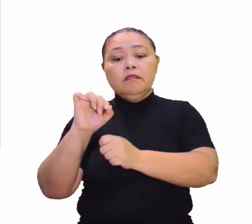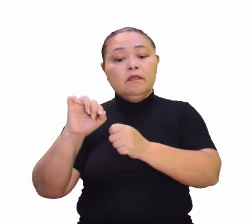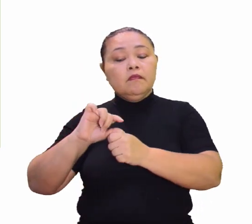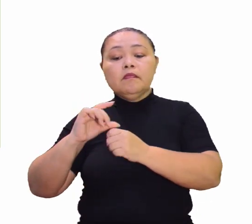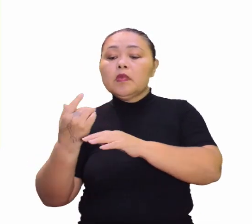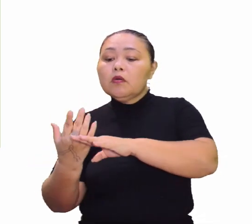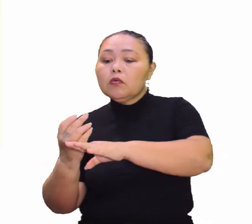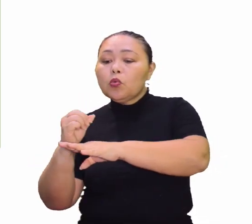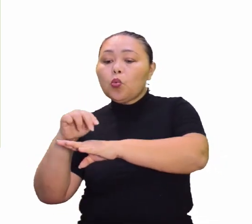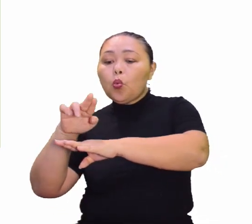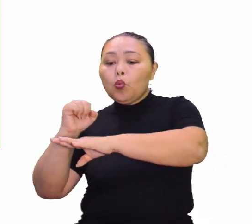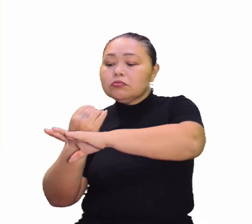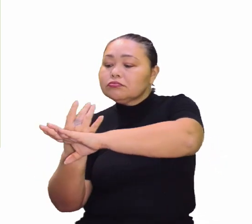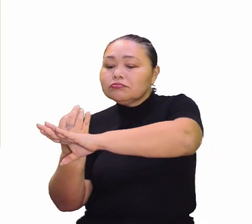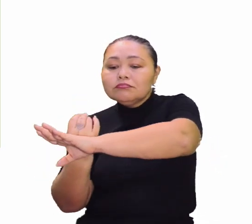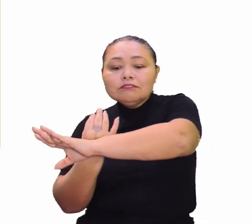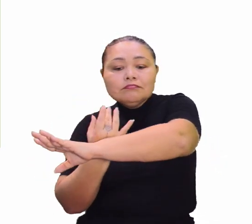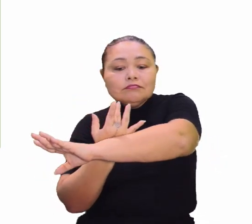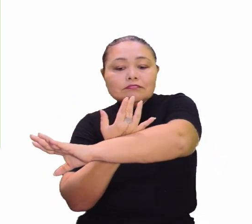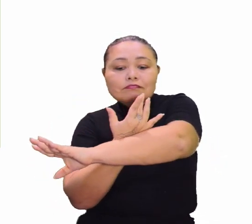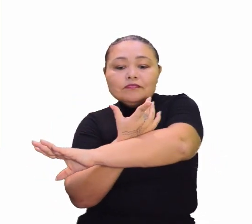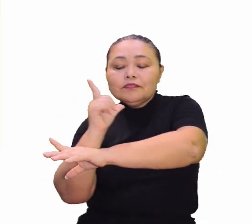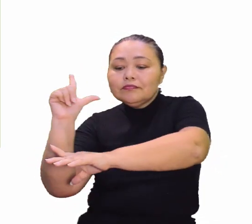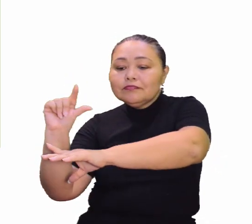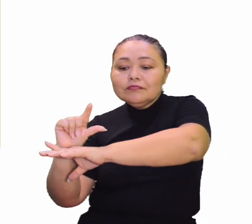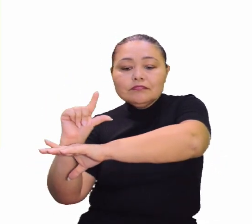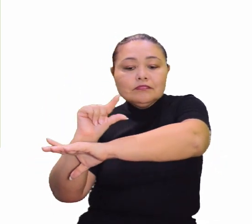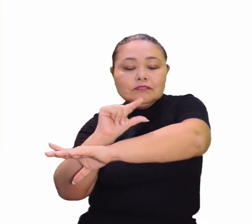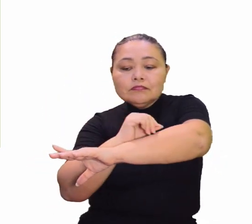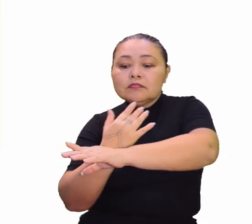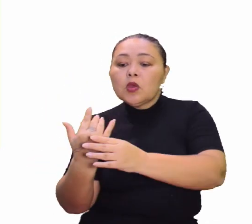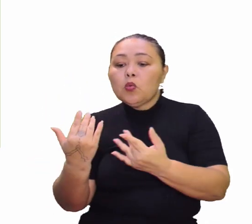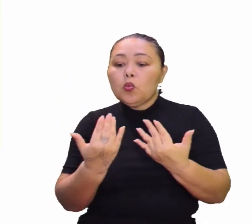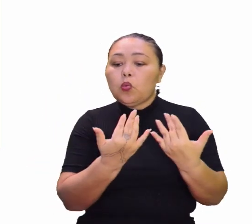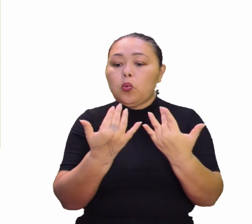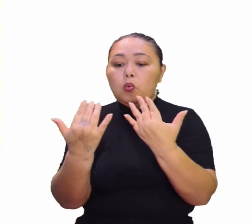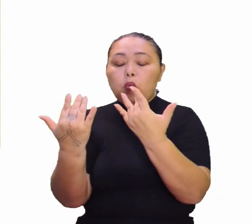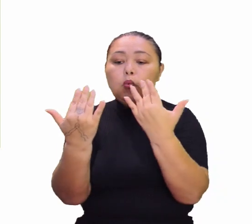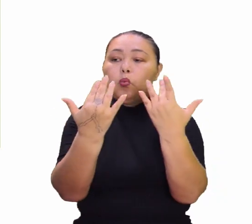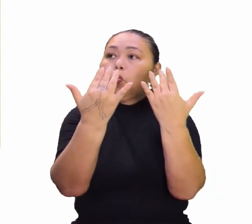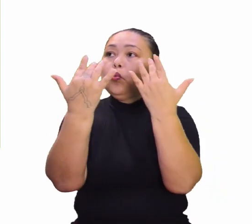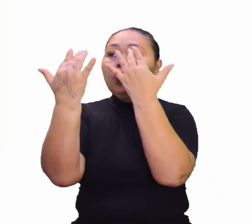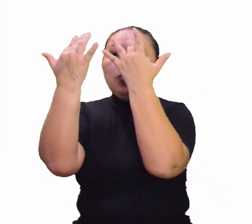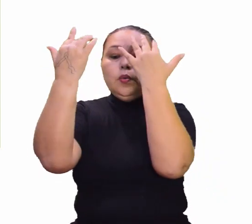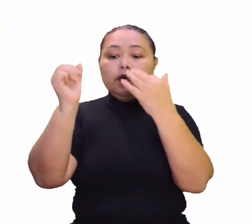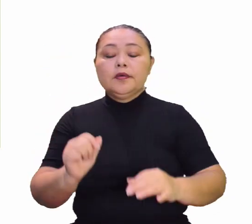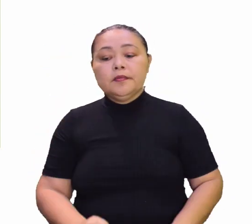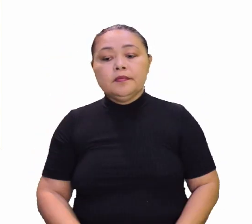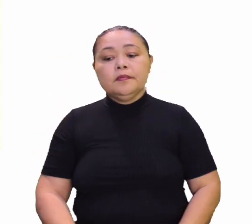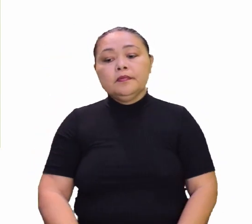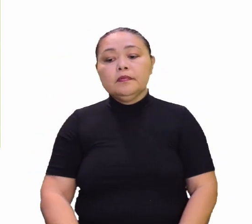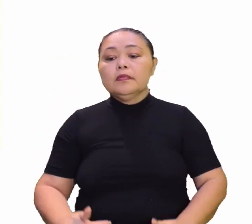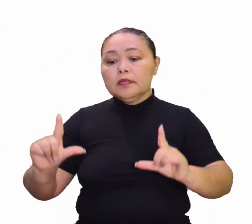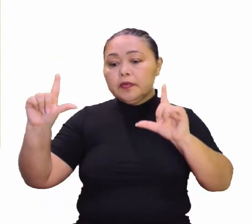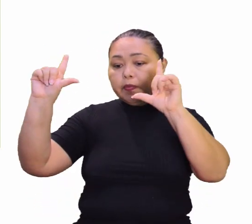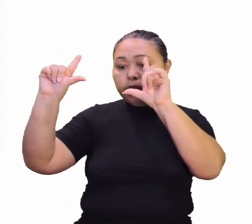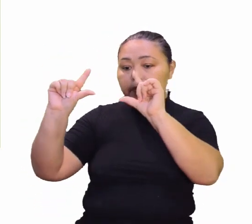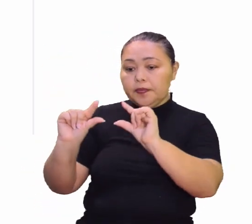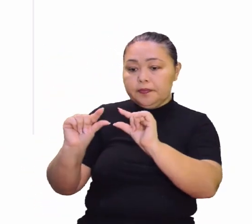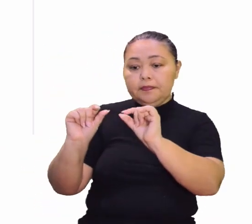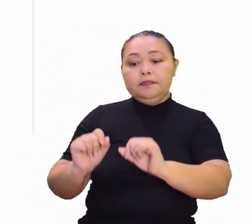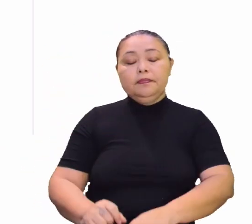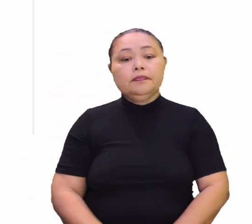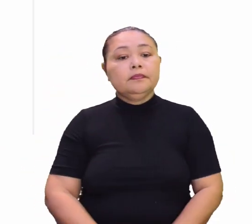tem hortas orgânicas e também trabalha muito na redução de emissões de gases do efeito estufa.